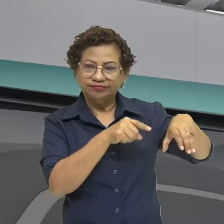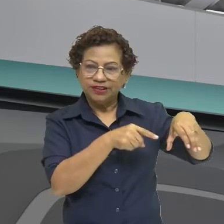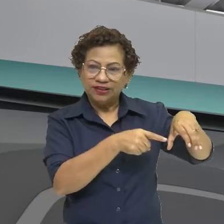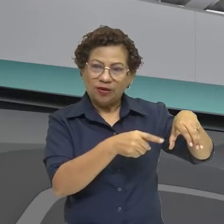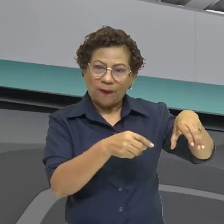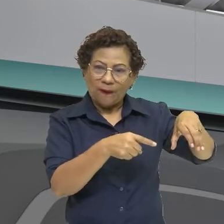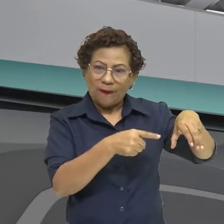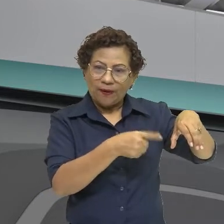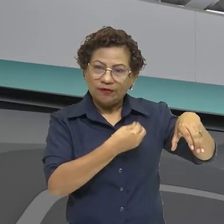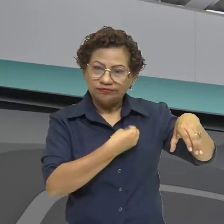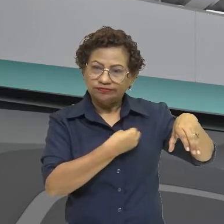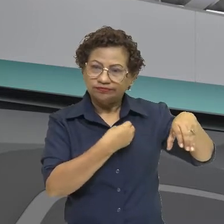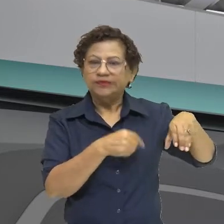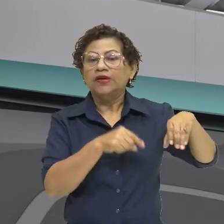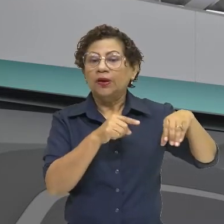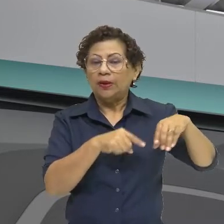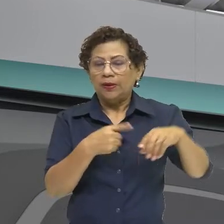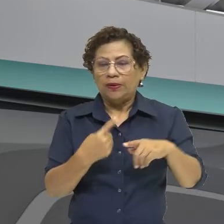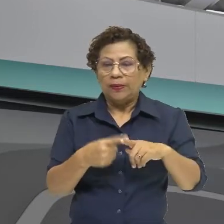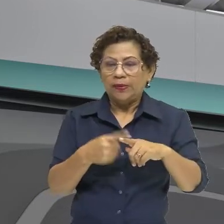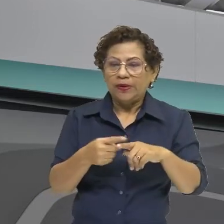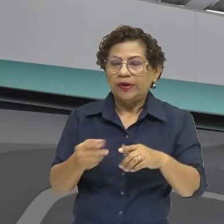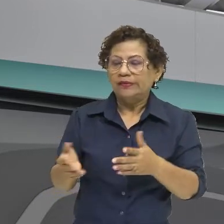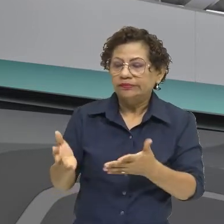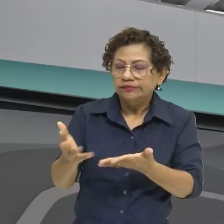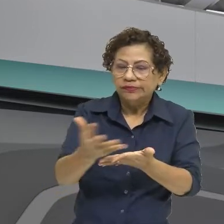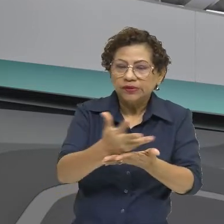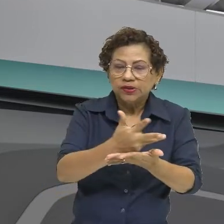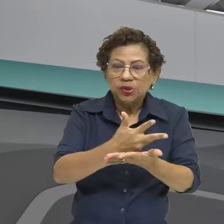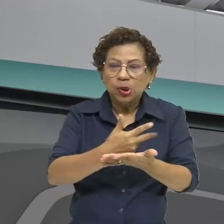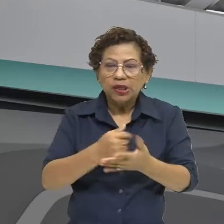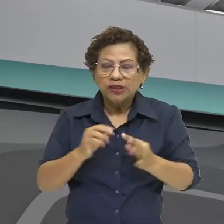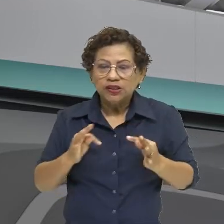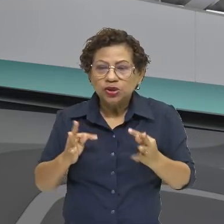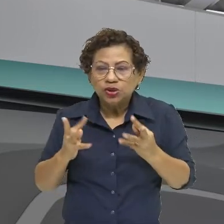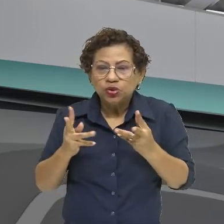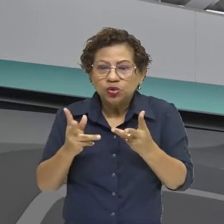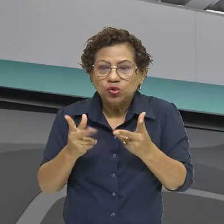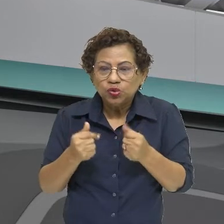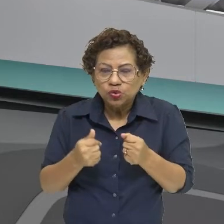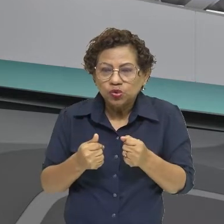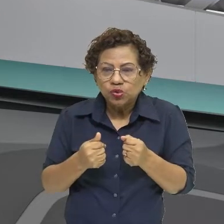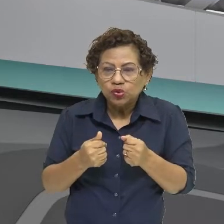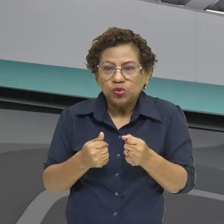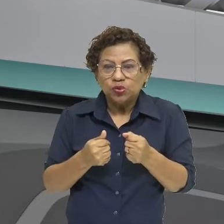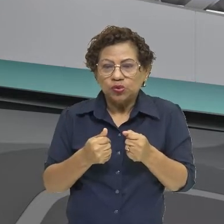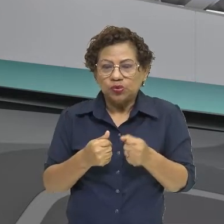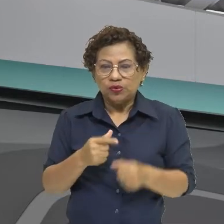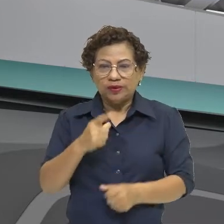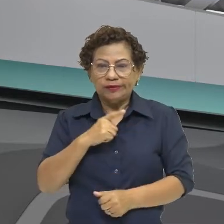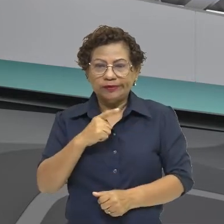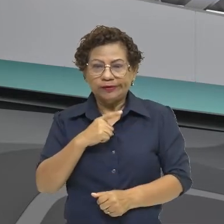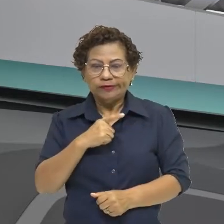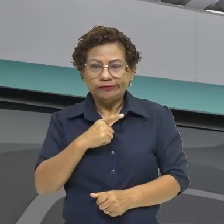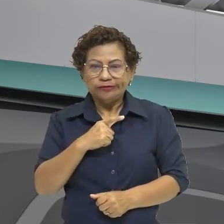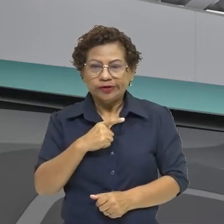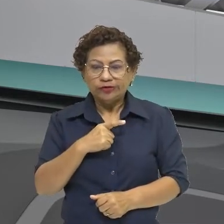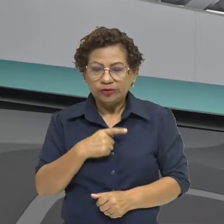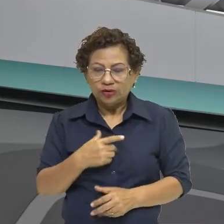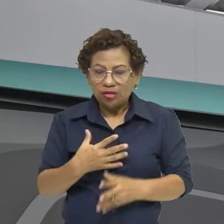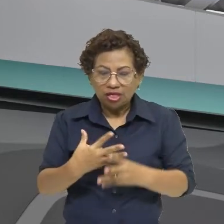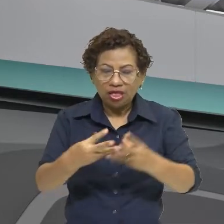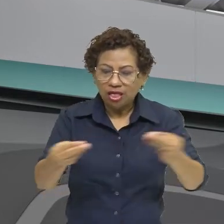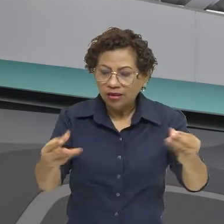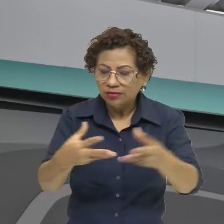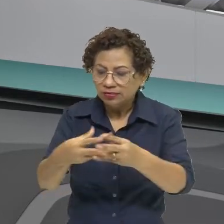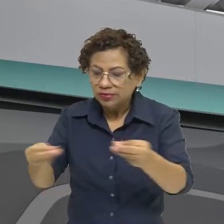Continuando sendo o quê? Coletor. Ele faz a coleta do que está próximo, quando acaba, não tem mais o que coletar, a